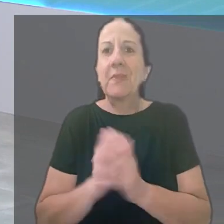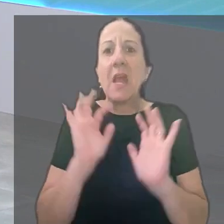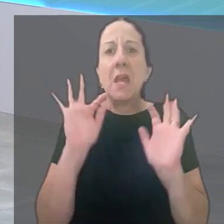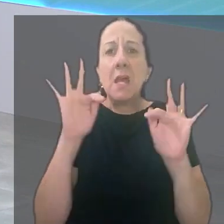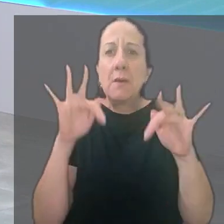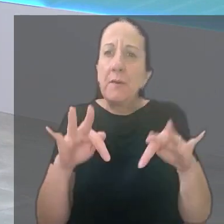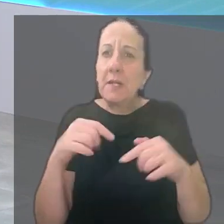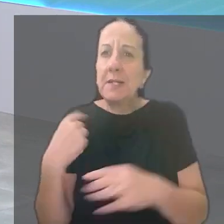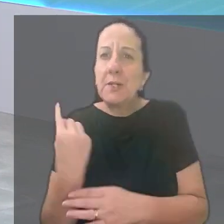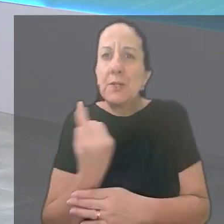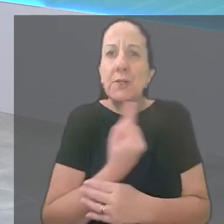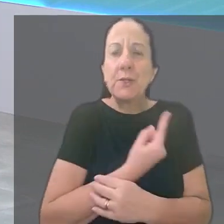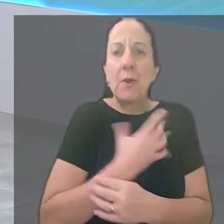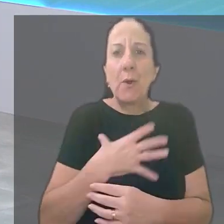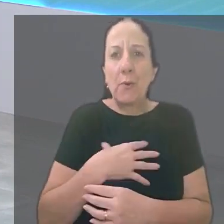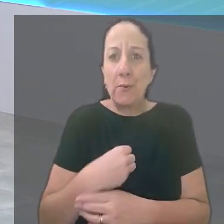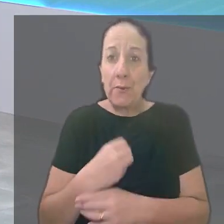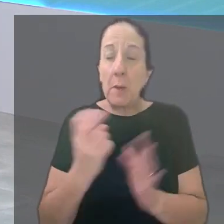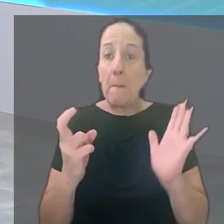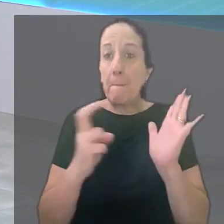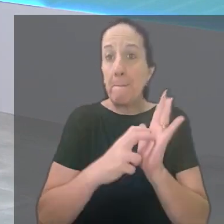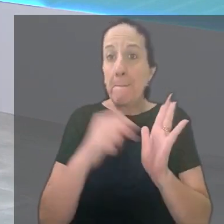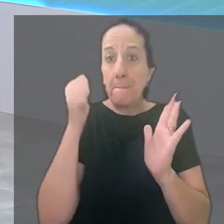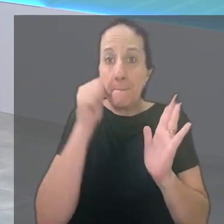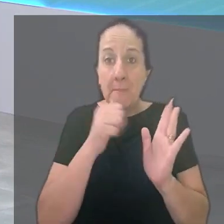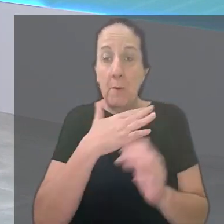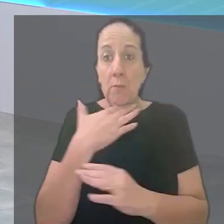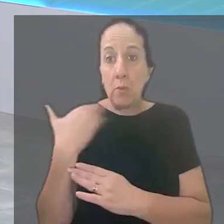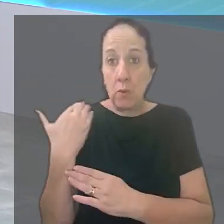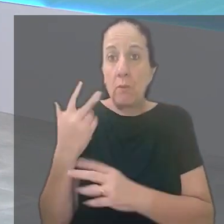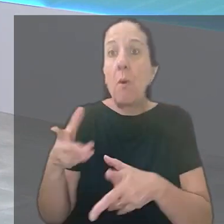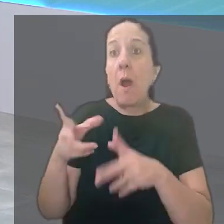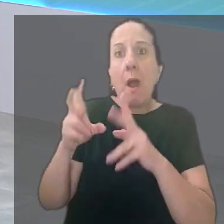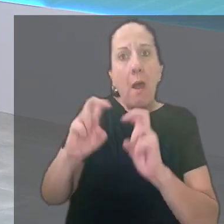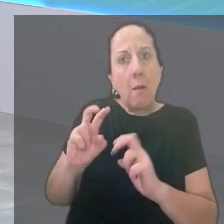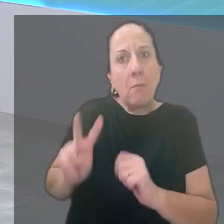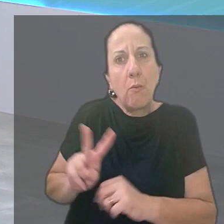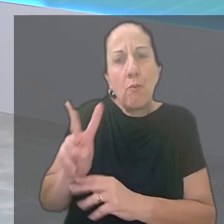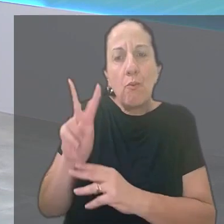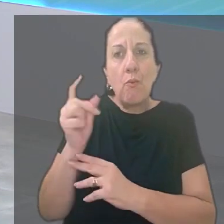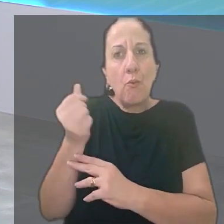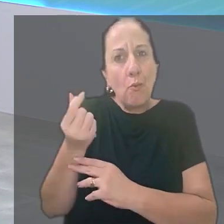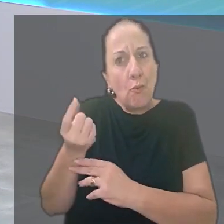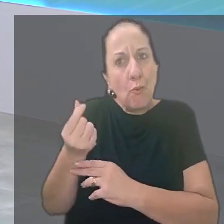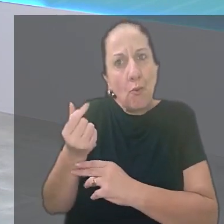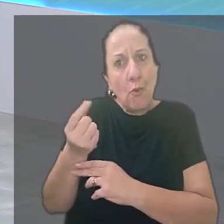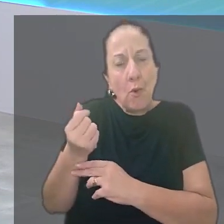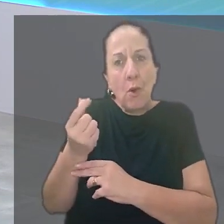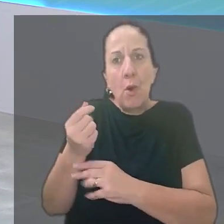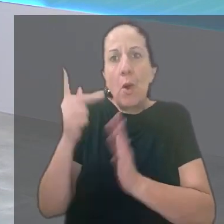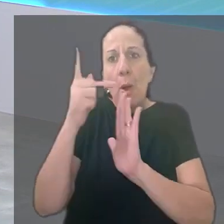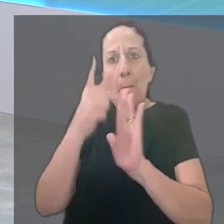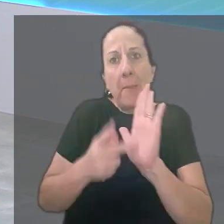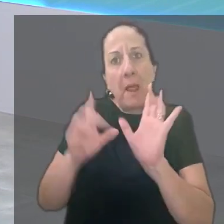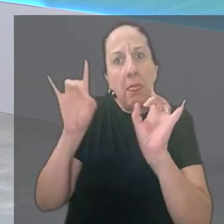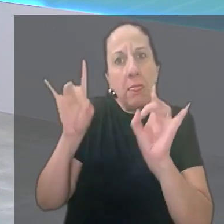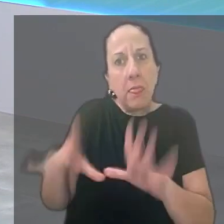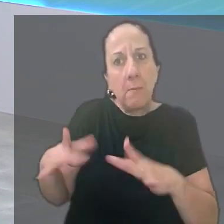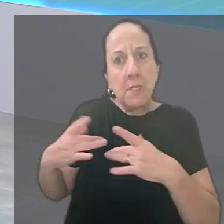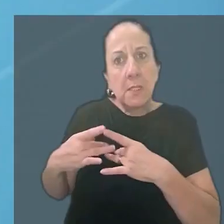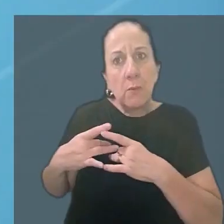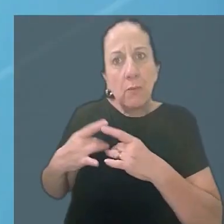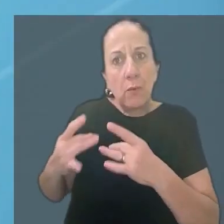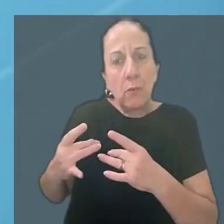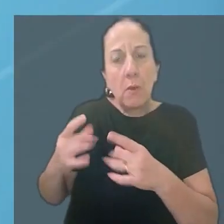E finalizando o nosso giro, os filhos de uma bancária falecida vão poder receber valores decorrentes de adesão a plano de demissão